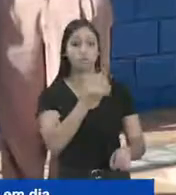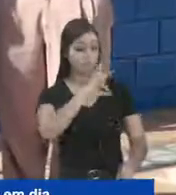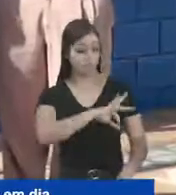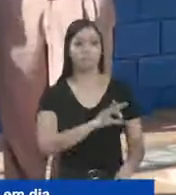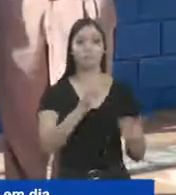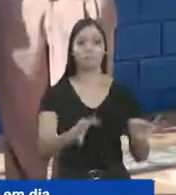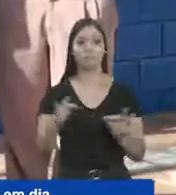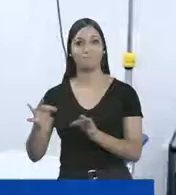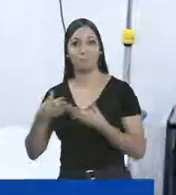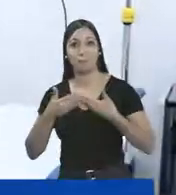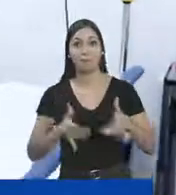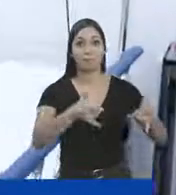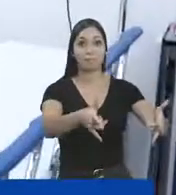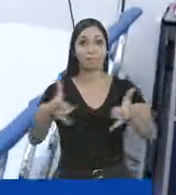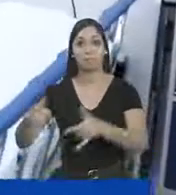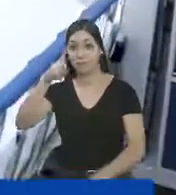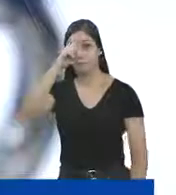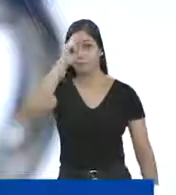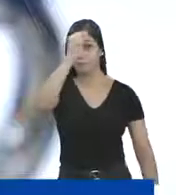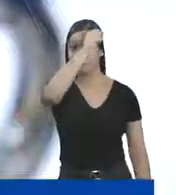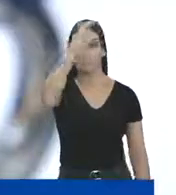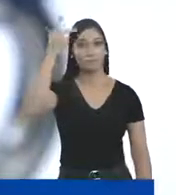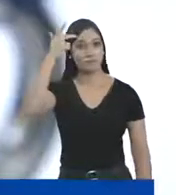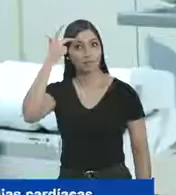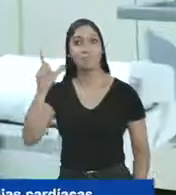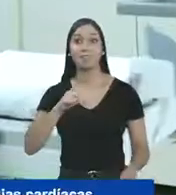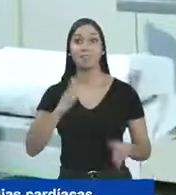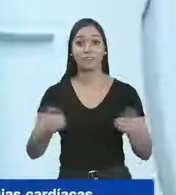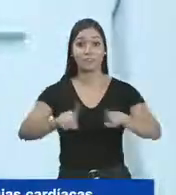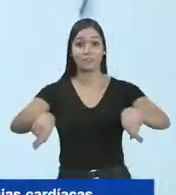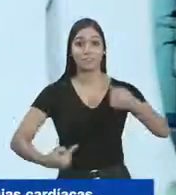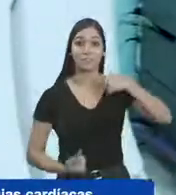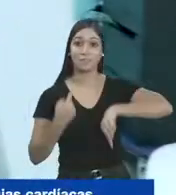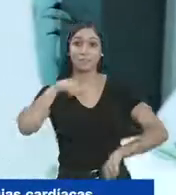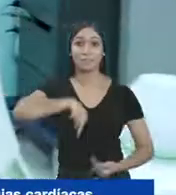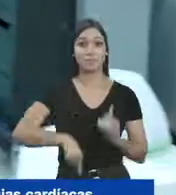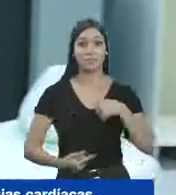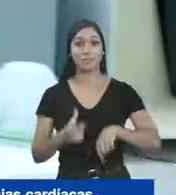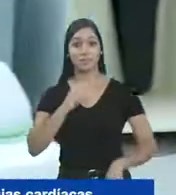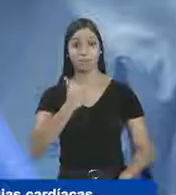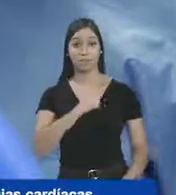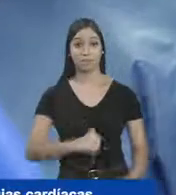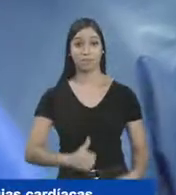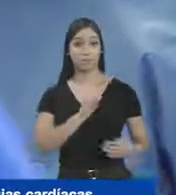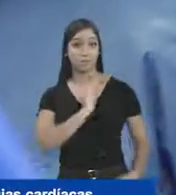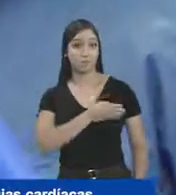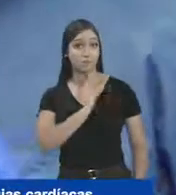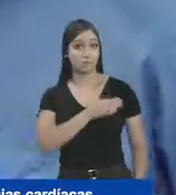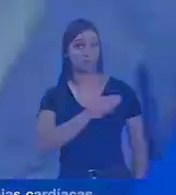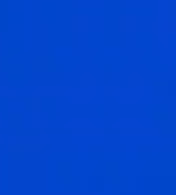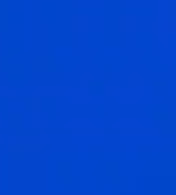colocou os salários em dia, reabriu todos os leitos do Hospital Municipal, que ganhou uma sala de hemodinâmica e realiza agora